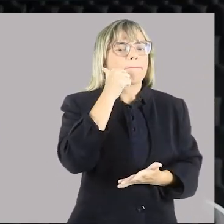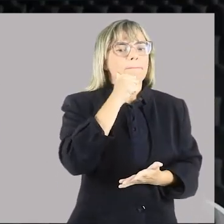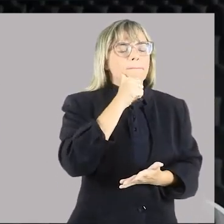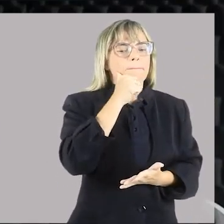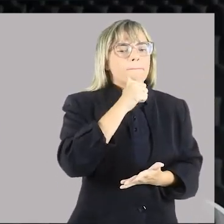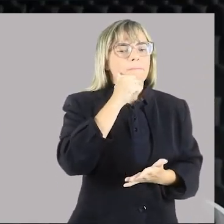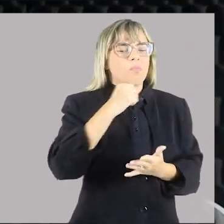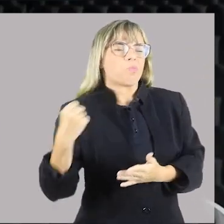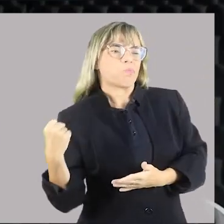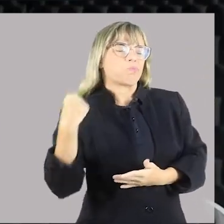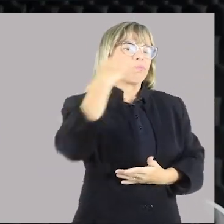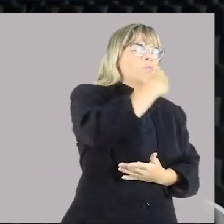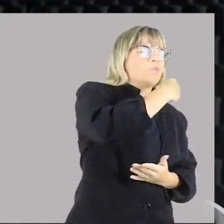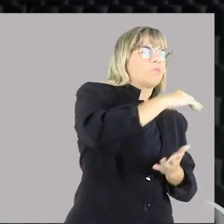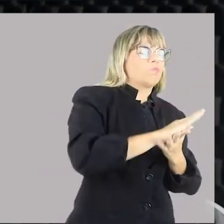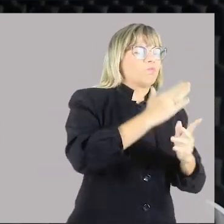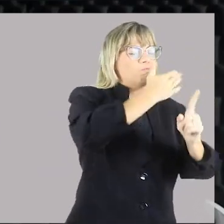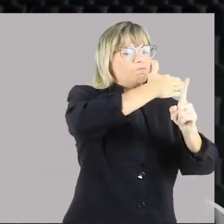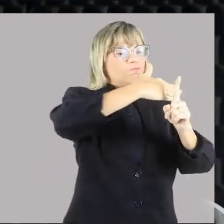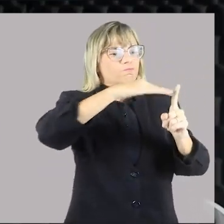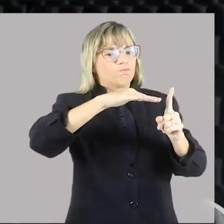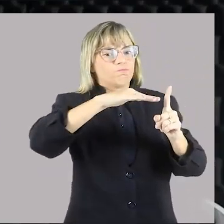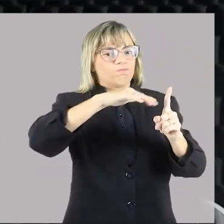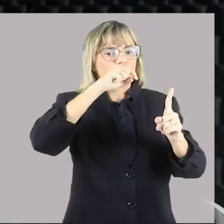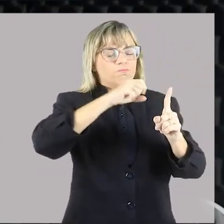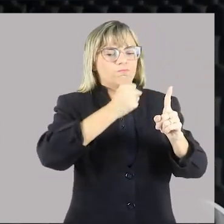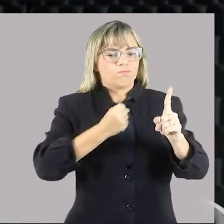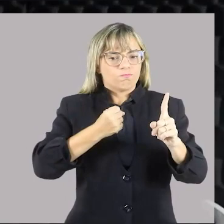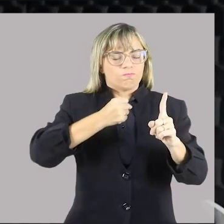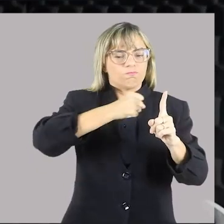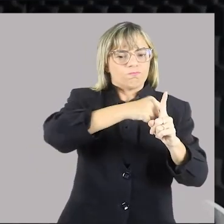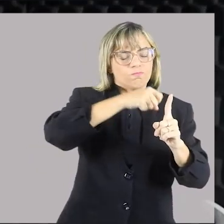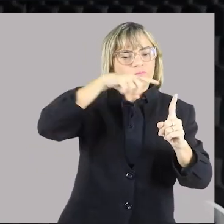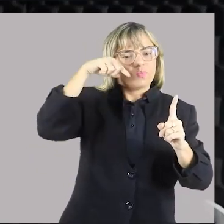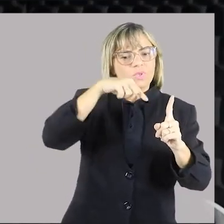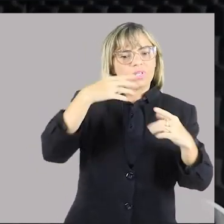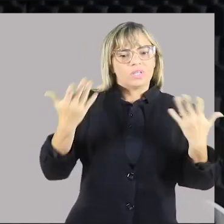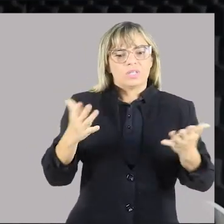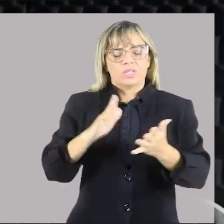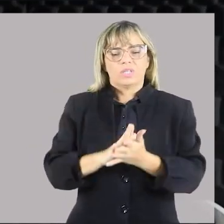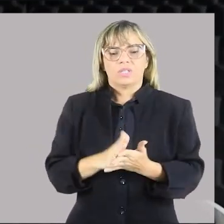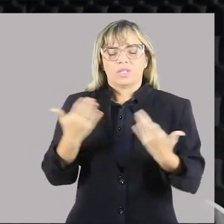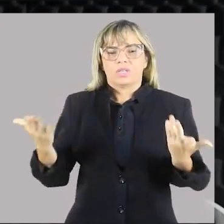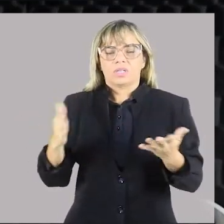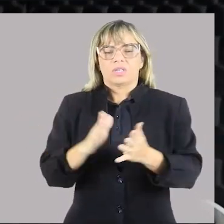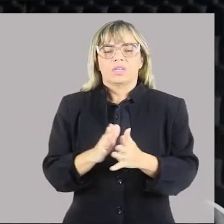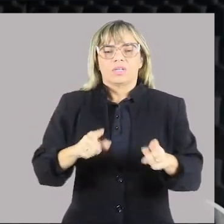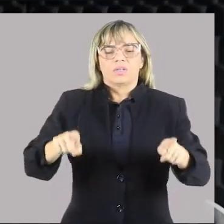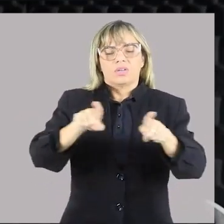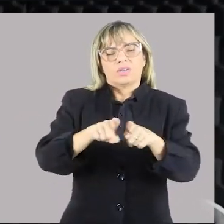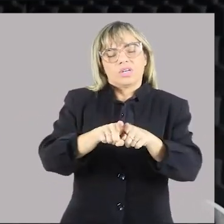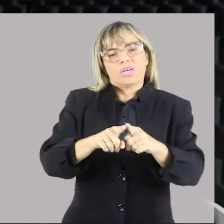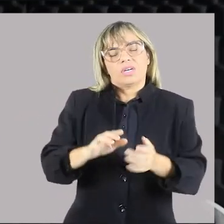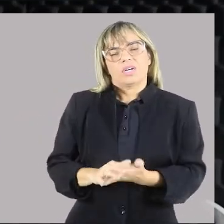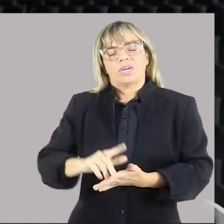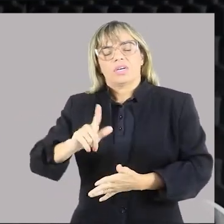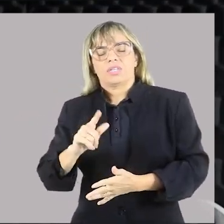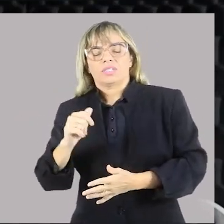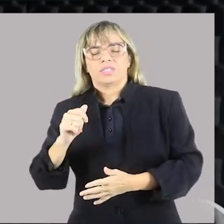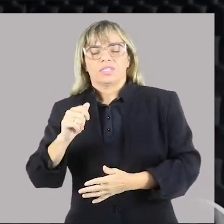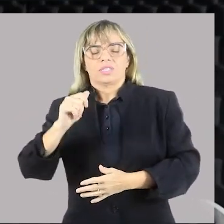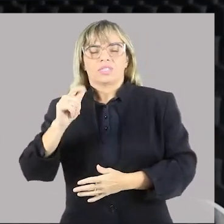questão do feminicídio. A questão da violência contra o LGBTQIA+. A